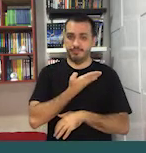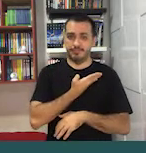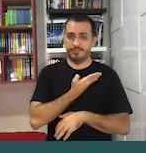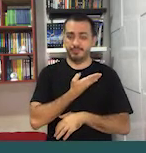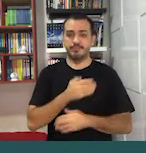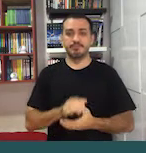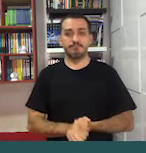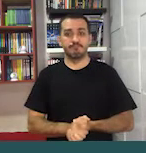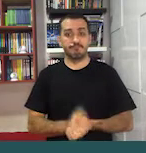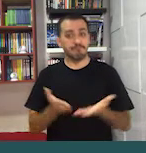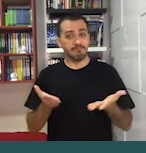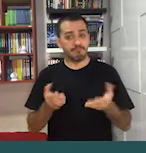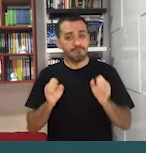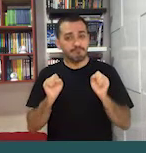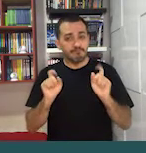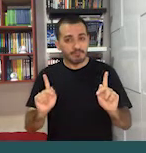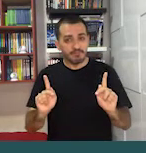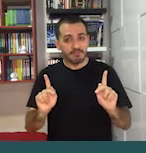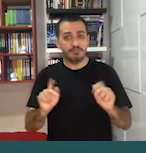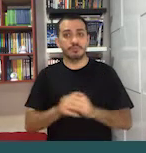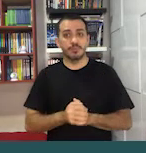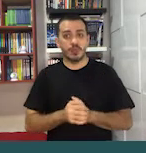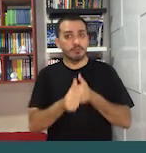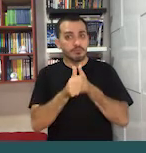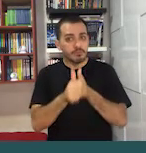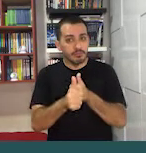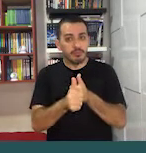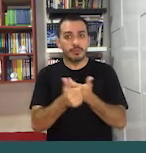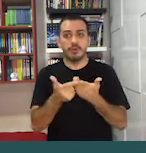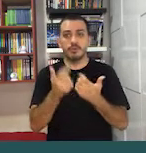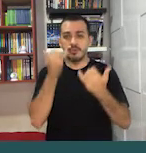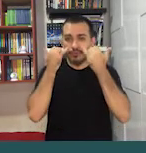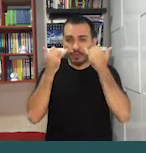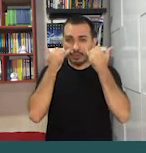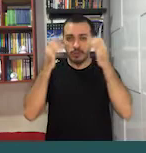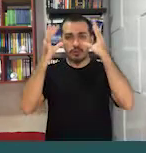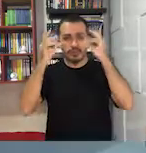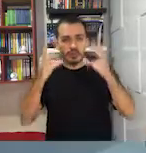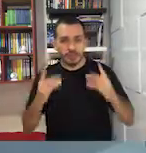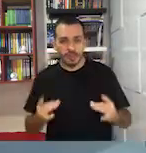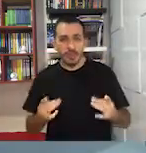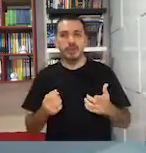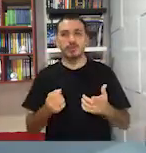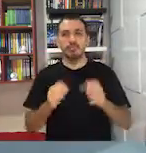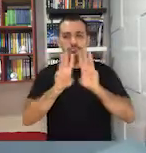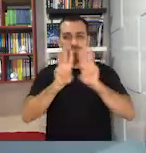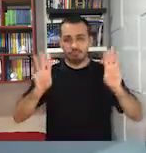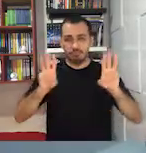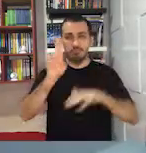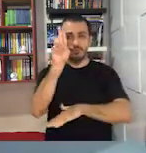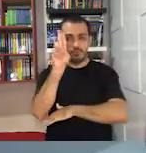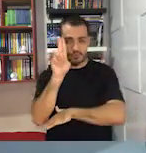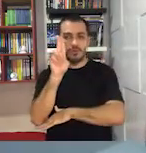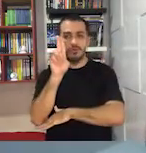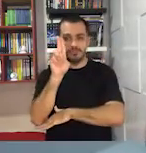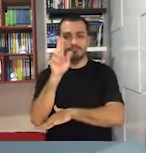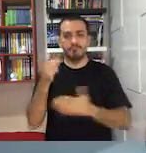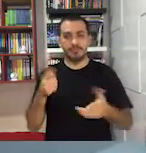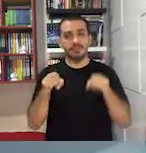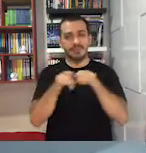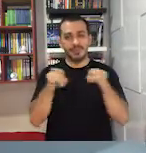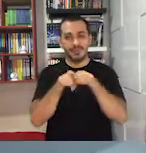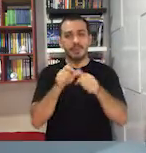expressa sua solidariedade e os mais sinceros sentimentos à família e aos amigos. Nós ficamos por aqui. Acompanhe